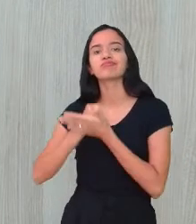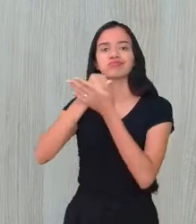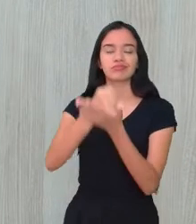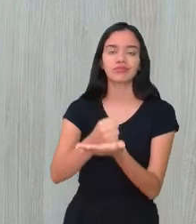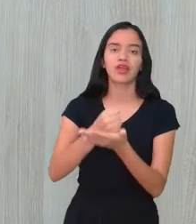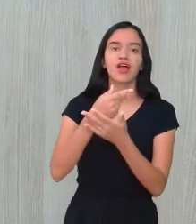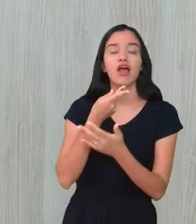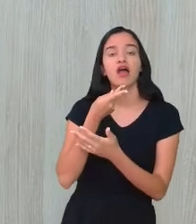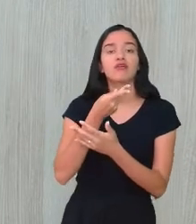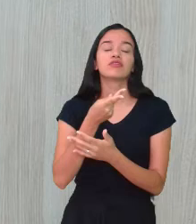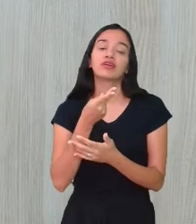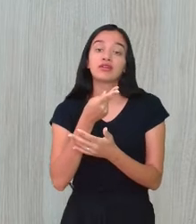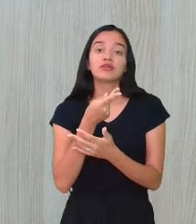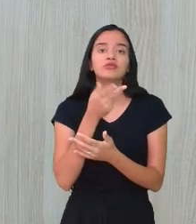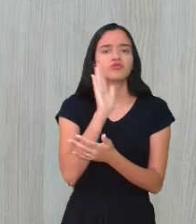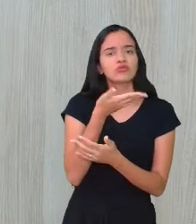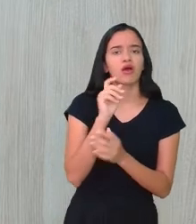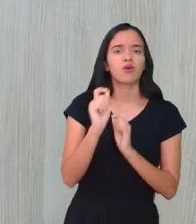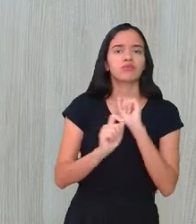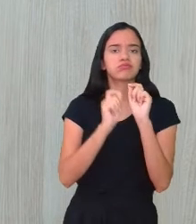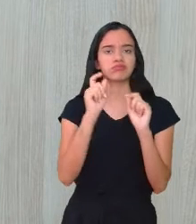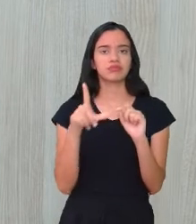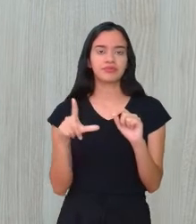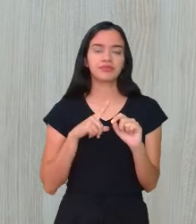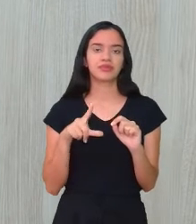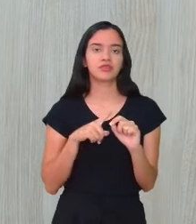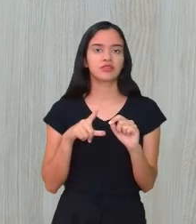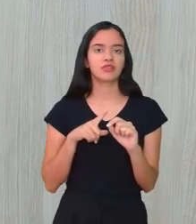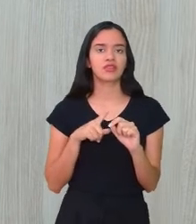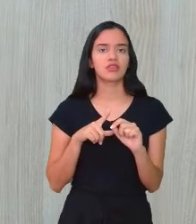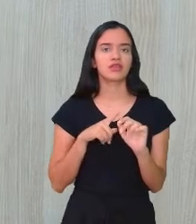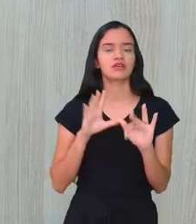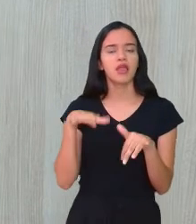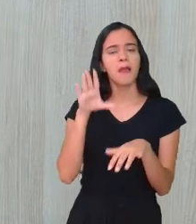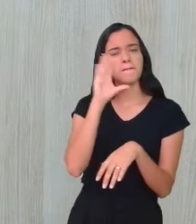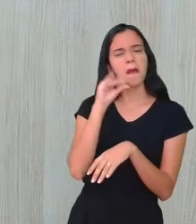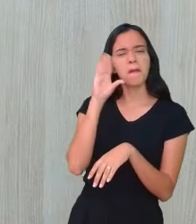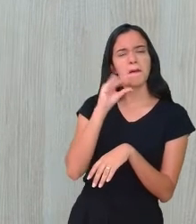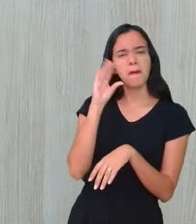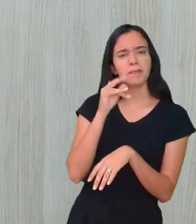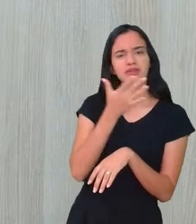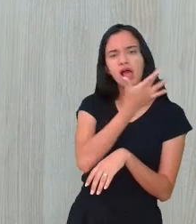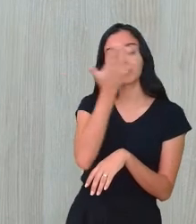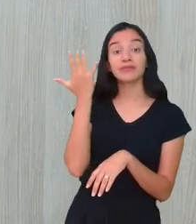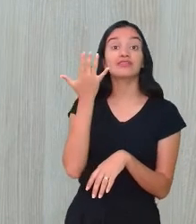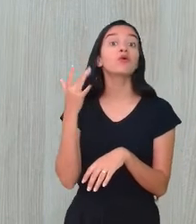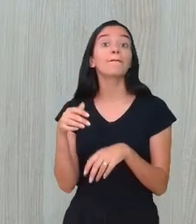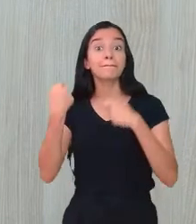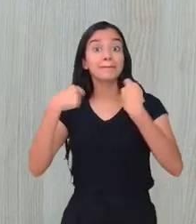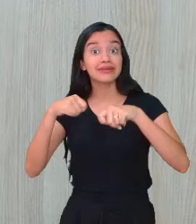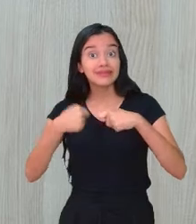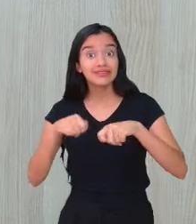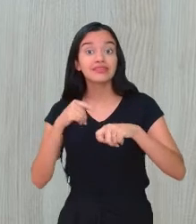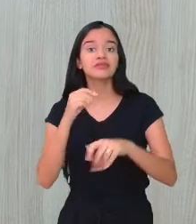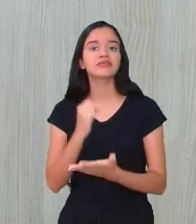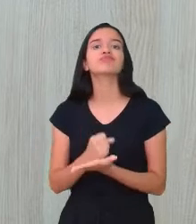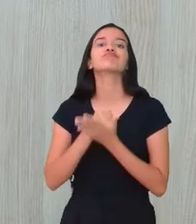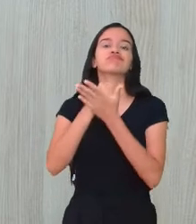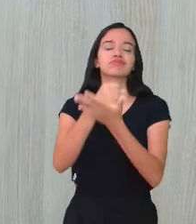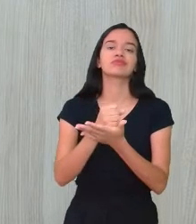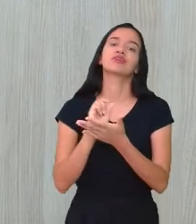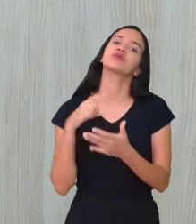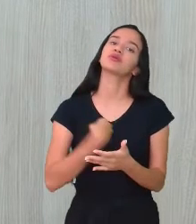né? Falávamos já que a questão não tem essa de mimimi, não. Essas pessoas estão precisando de apoio. Então, o nosso